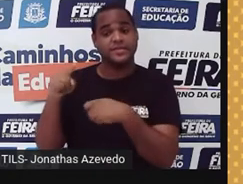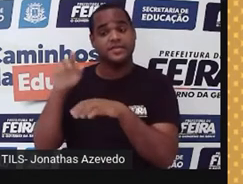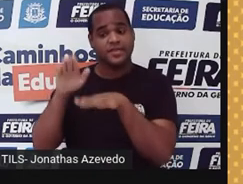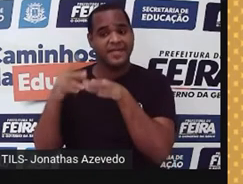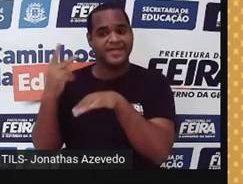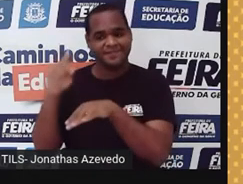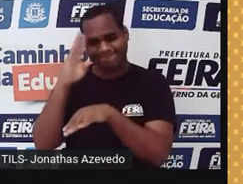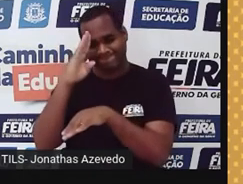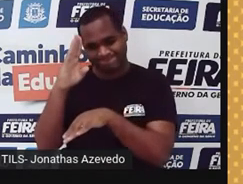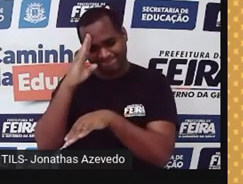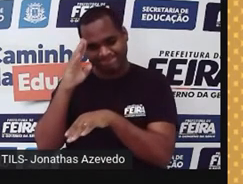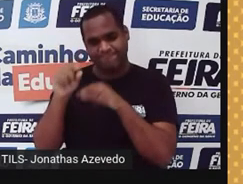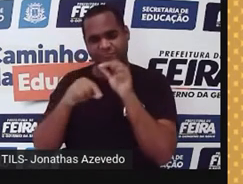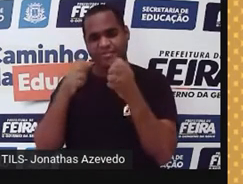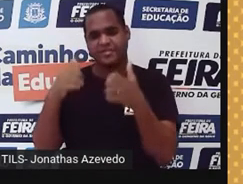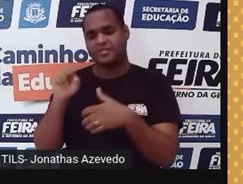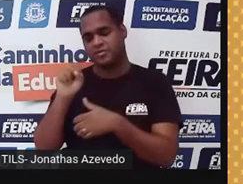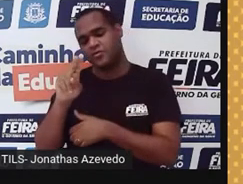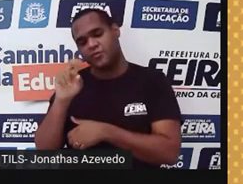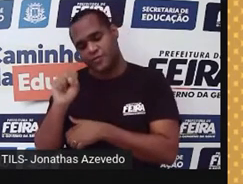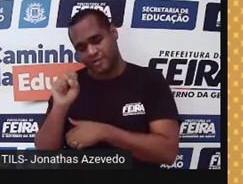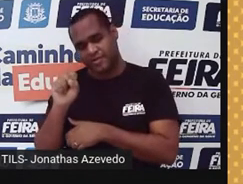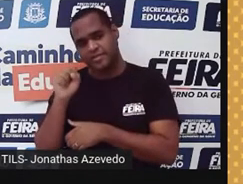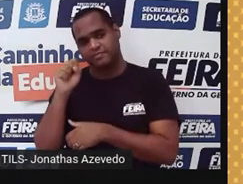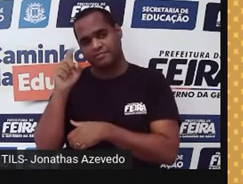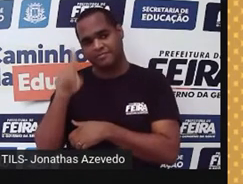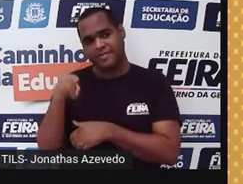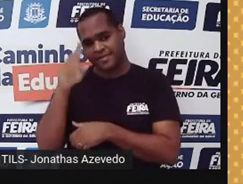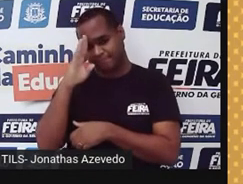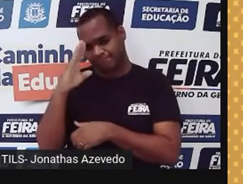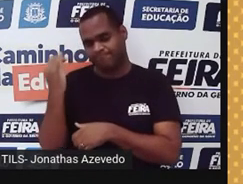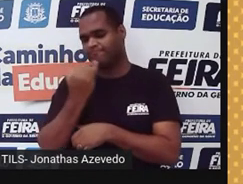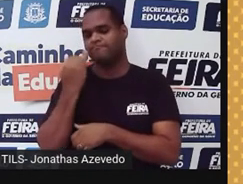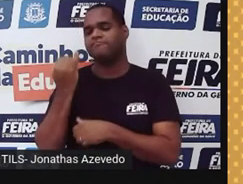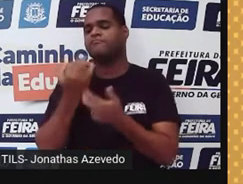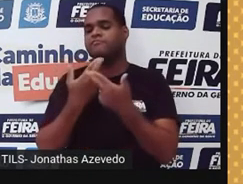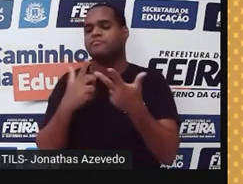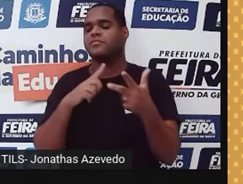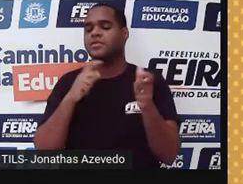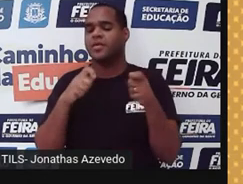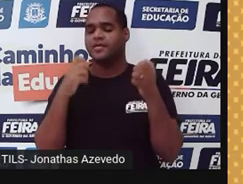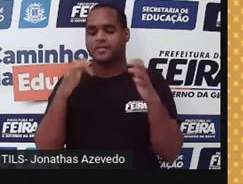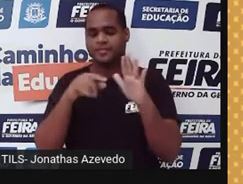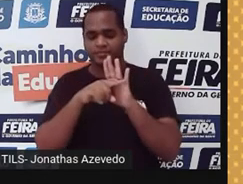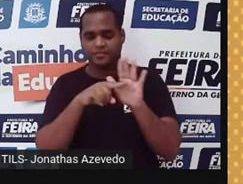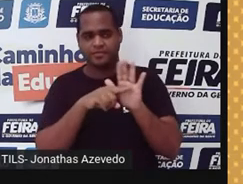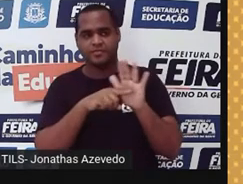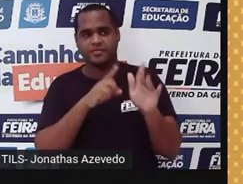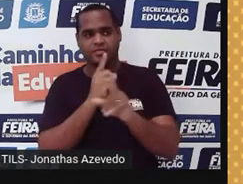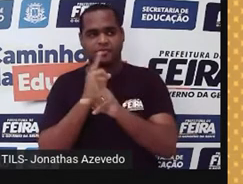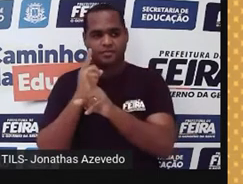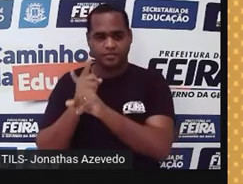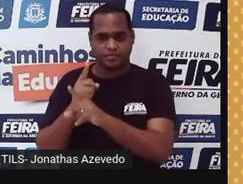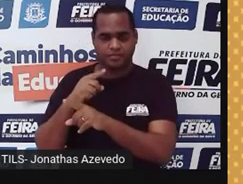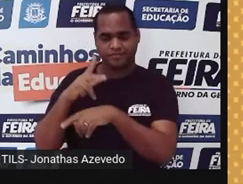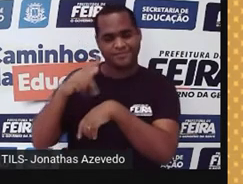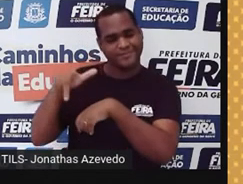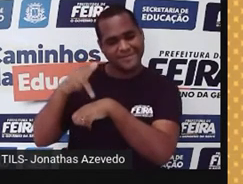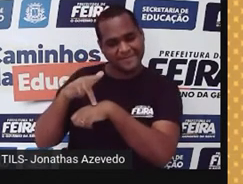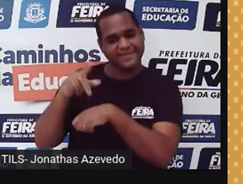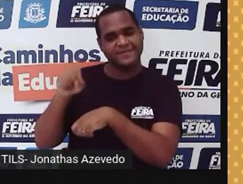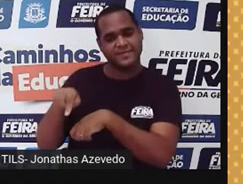diretamente do tratamento aqui do SUS. Então, por isso que é tão importante que a gente invista em pesquisa aqui no nosso país, que a gente